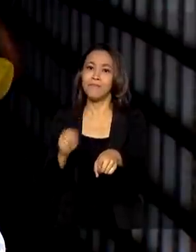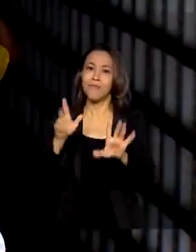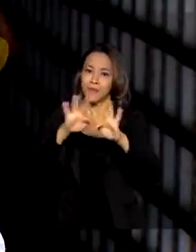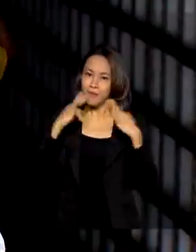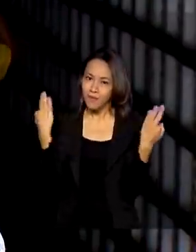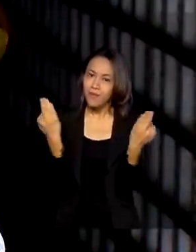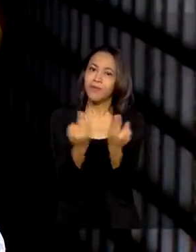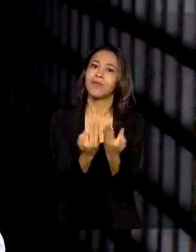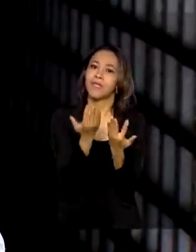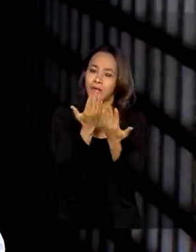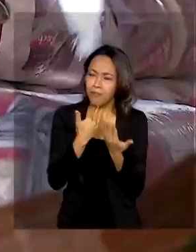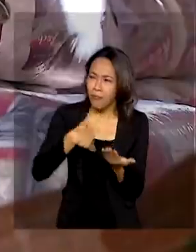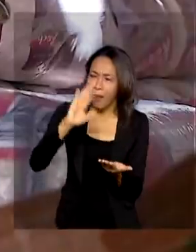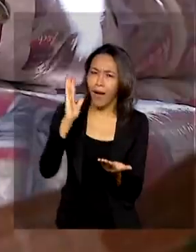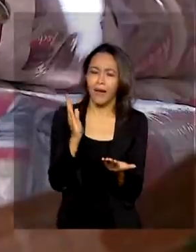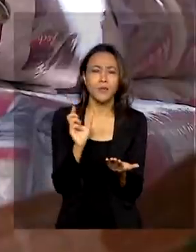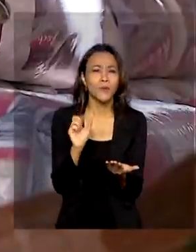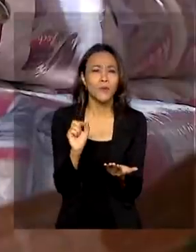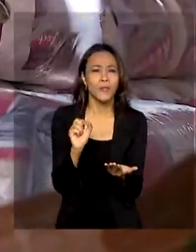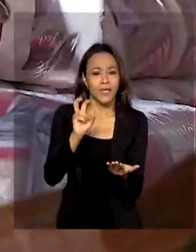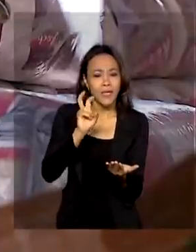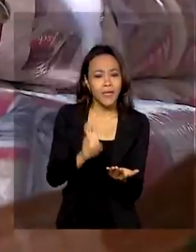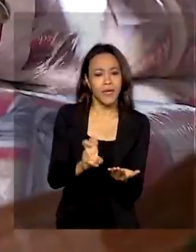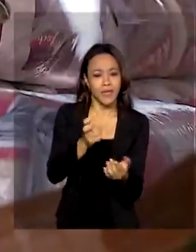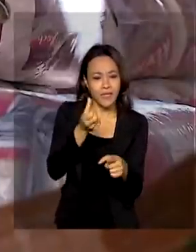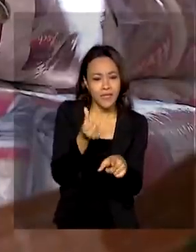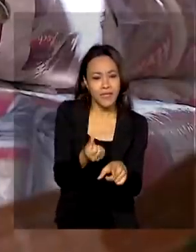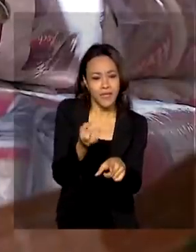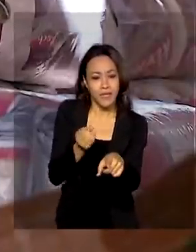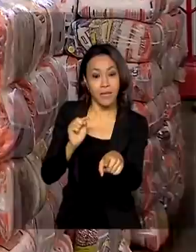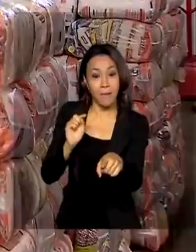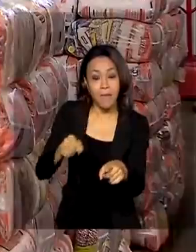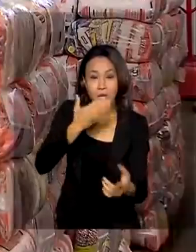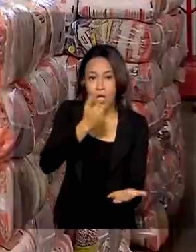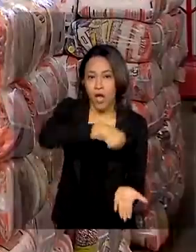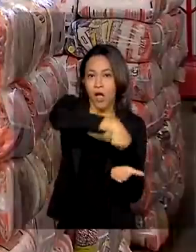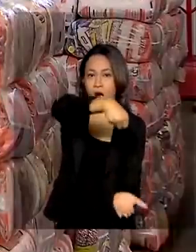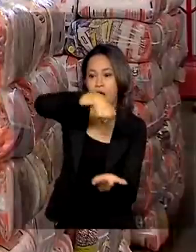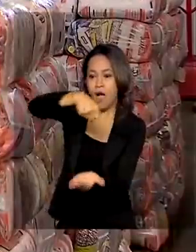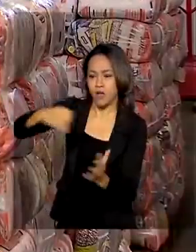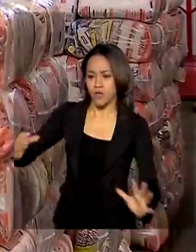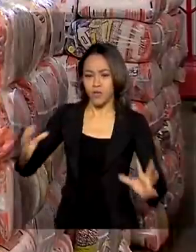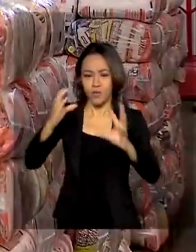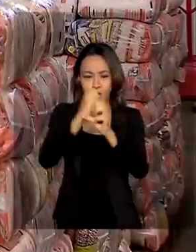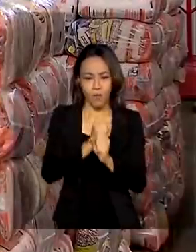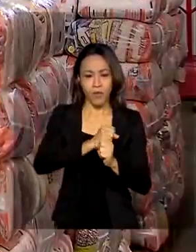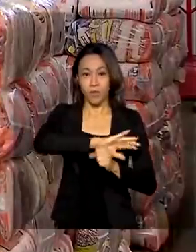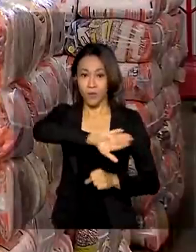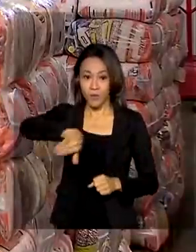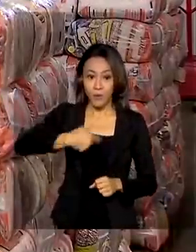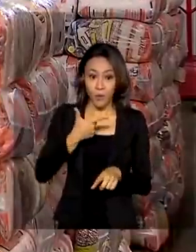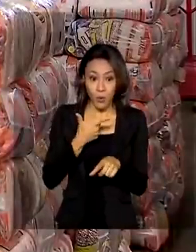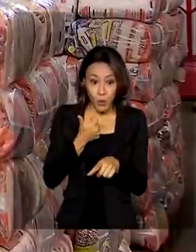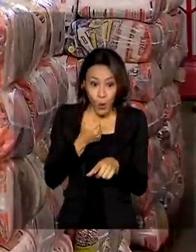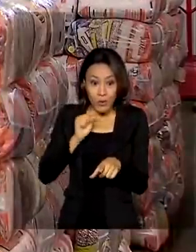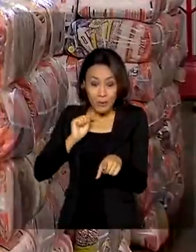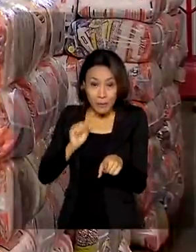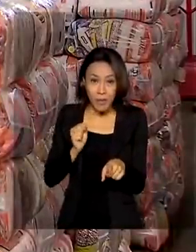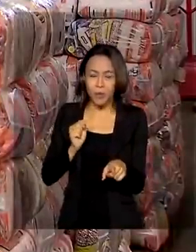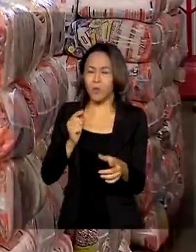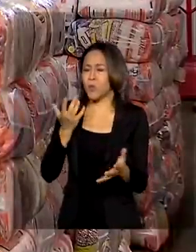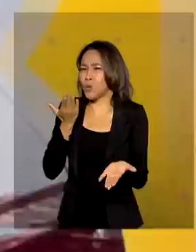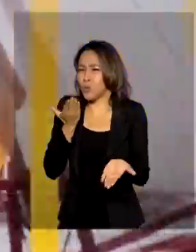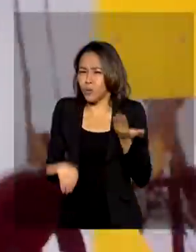o fornecimento de mais de 560 mil unidades, que somaram 12 mil toneladas de